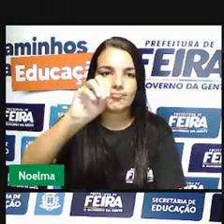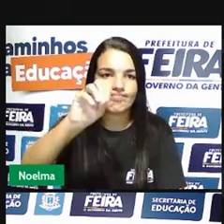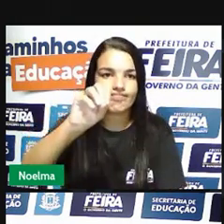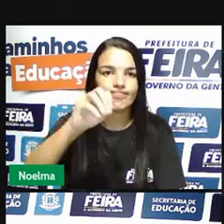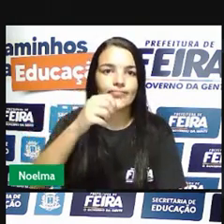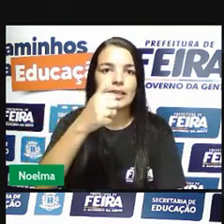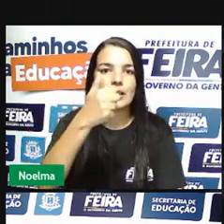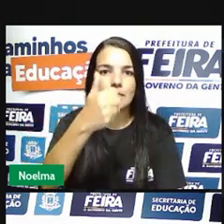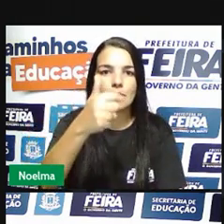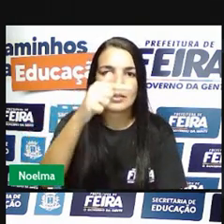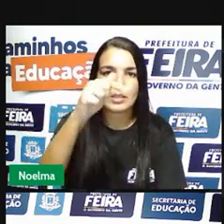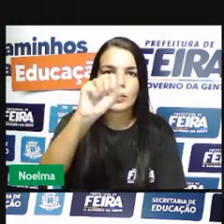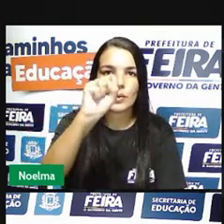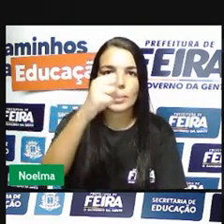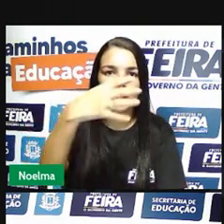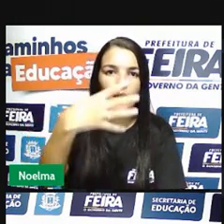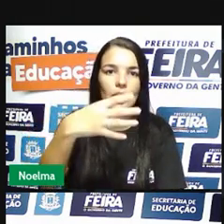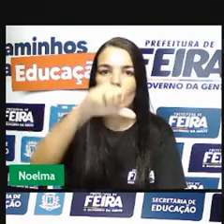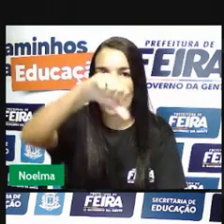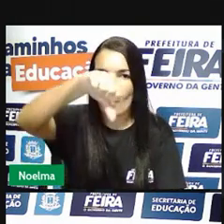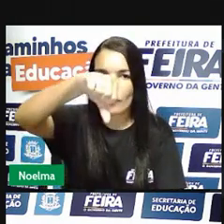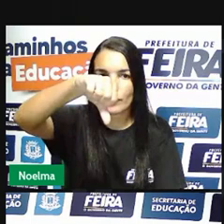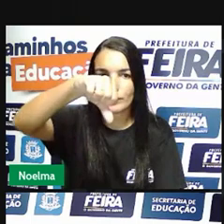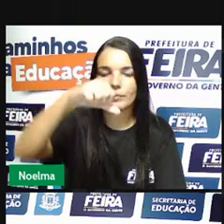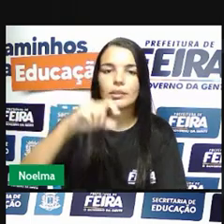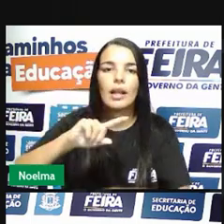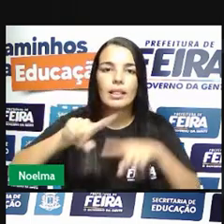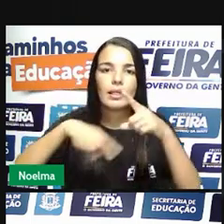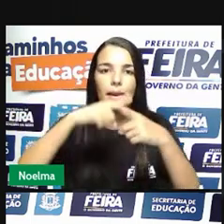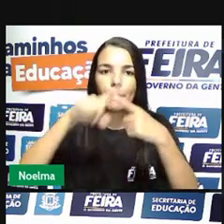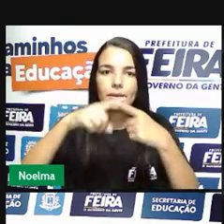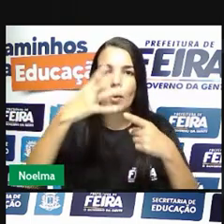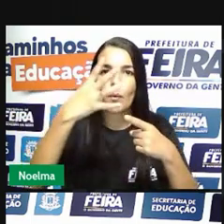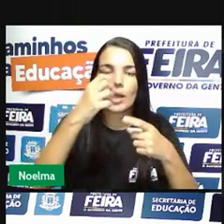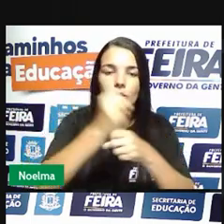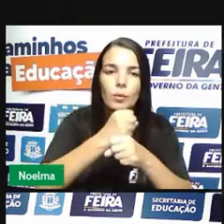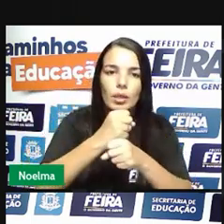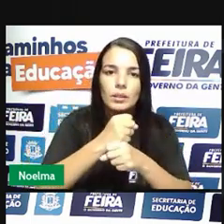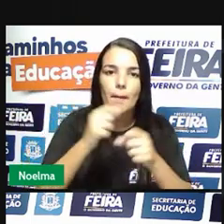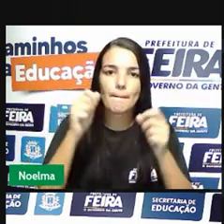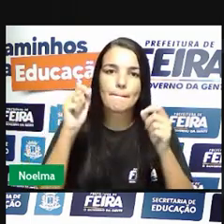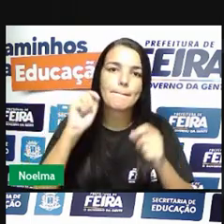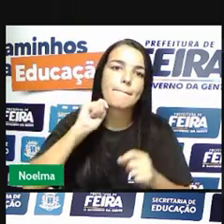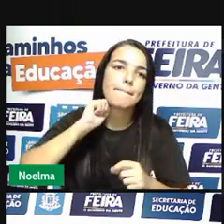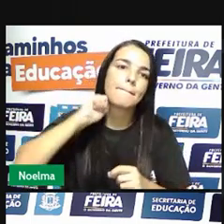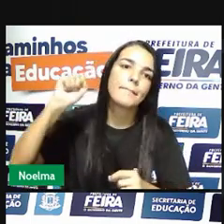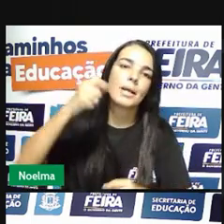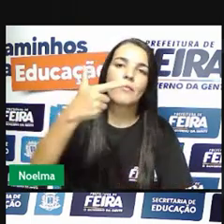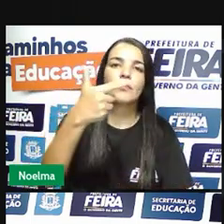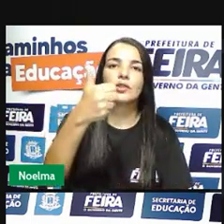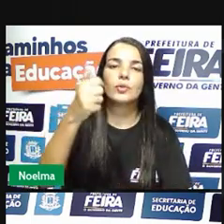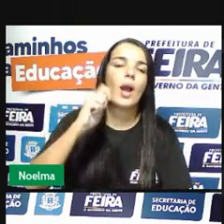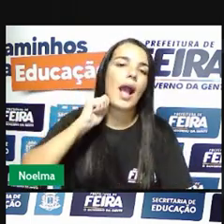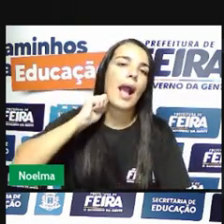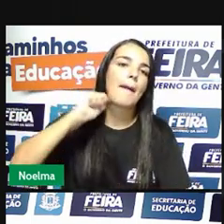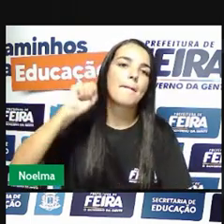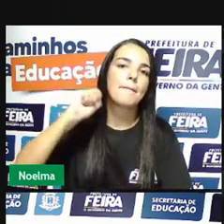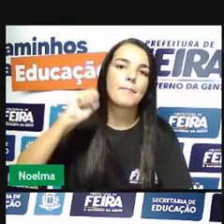processo somente Tiradentes foi condenado à morte executado no dia 21 de abril de